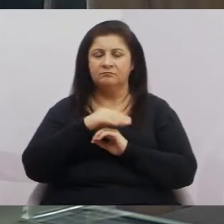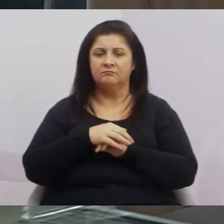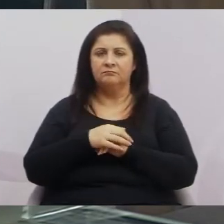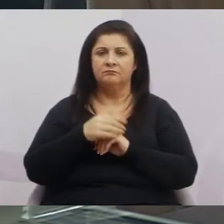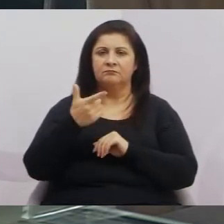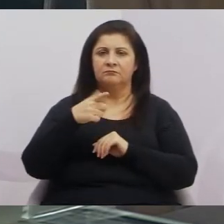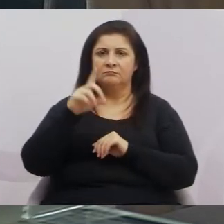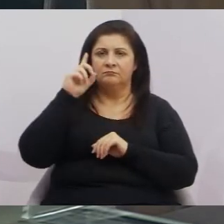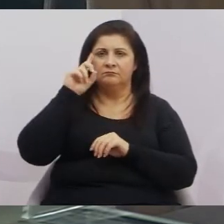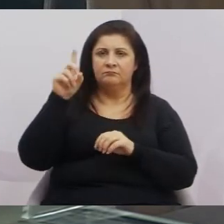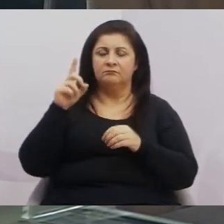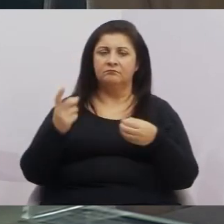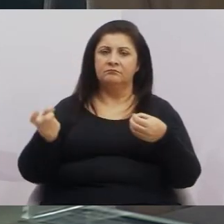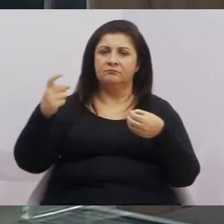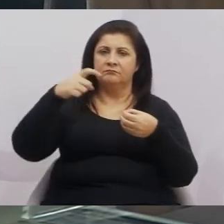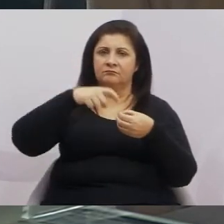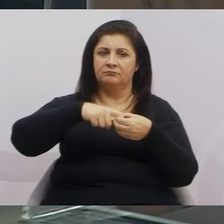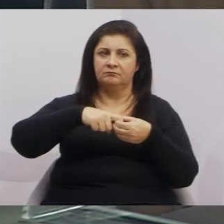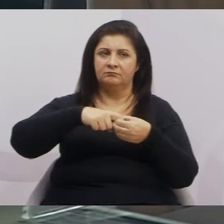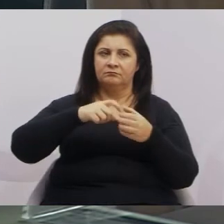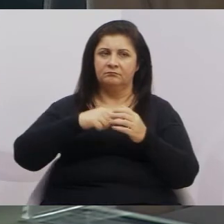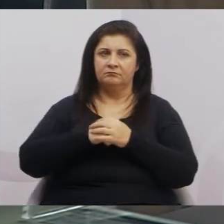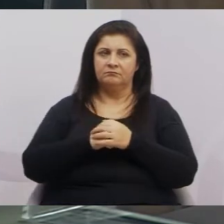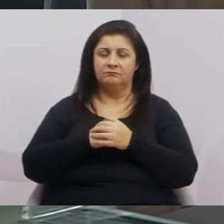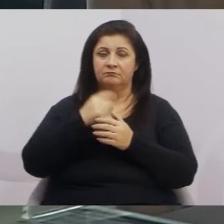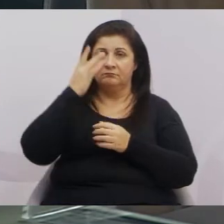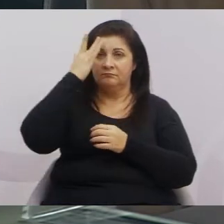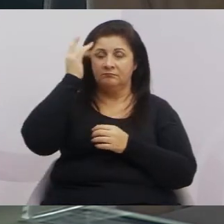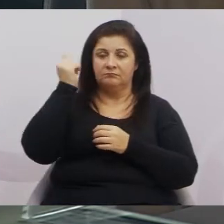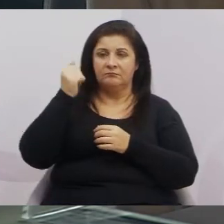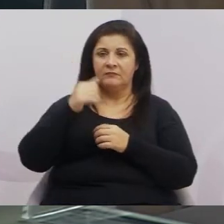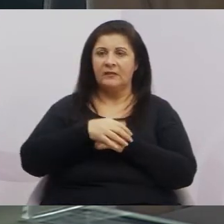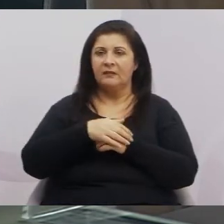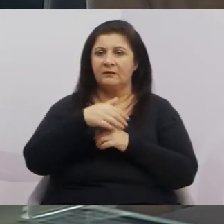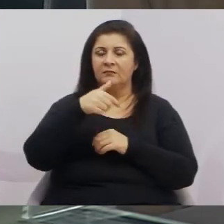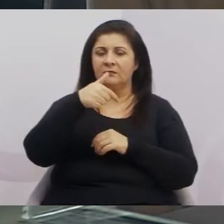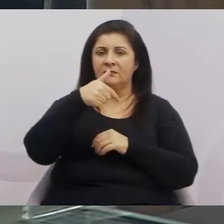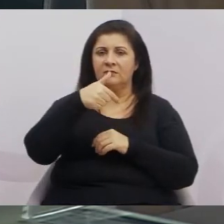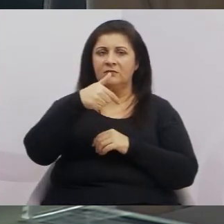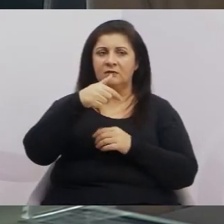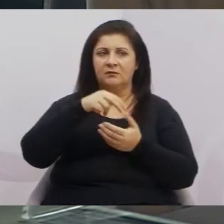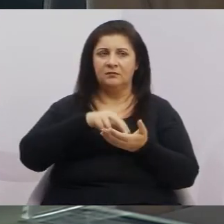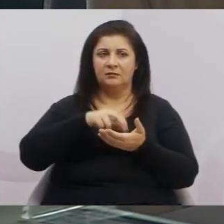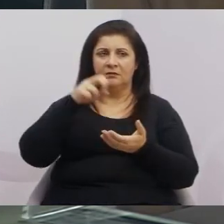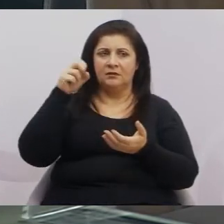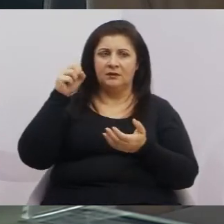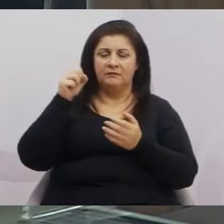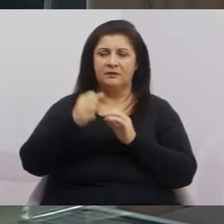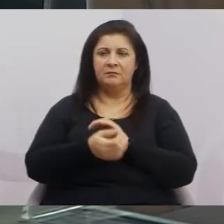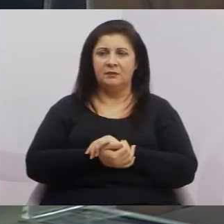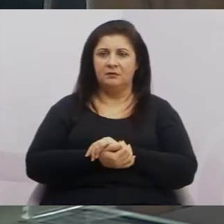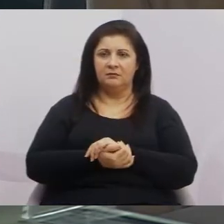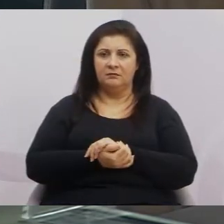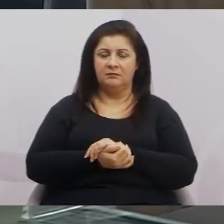vão estar aqui amanhã, sete e meia da manhã, estão todos aqui batendo cartão,